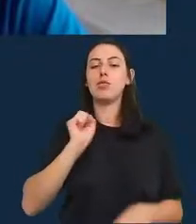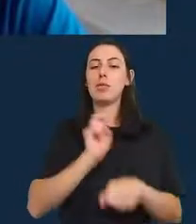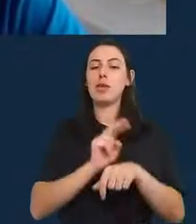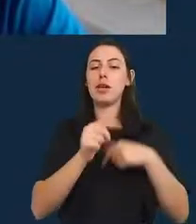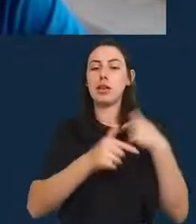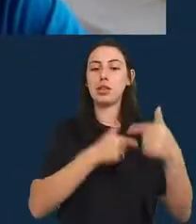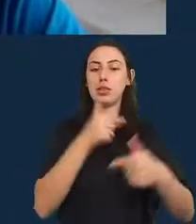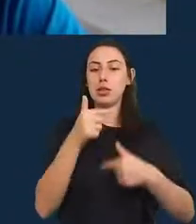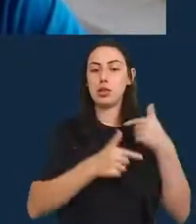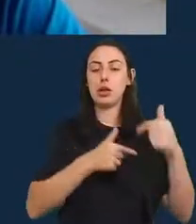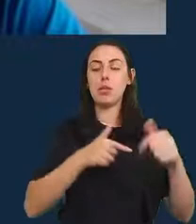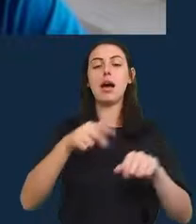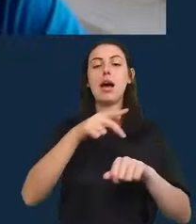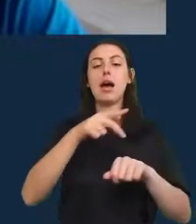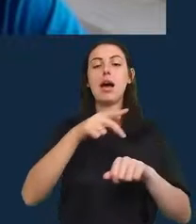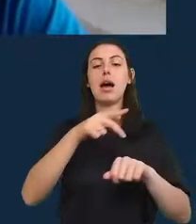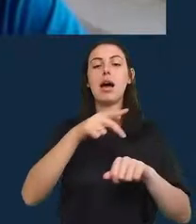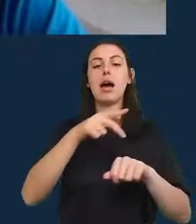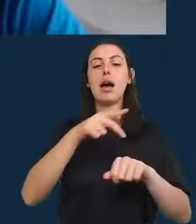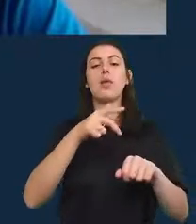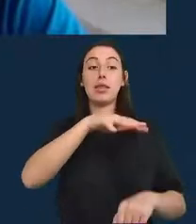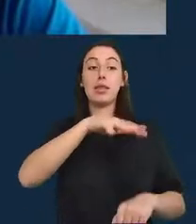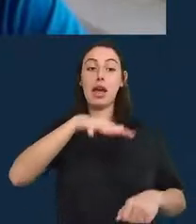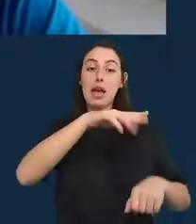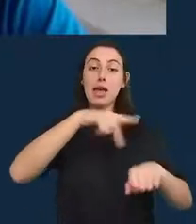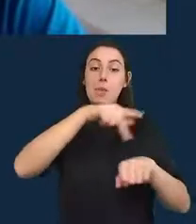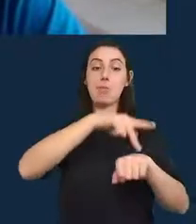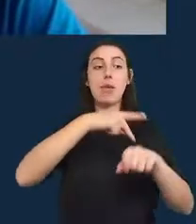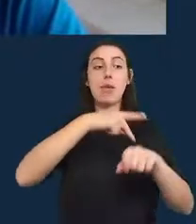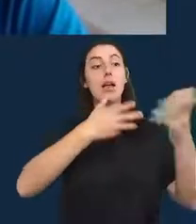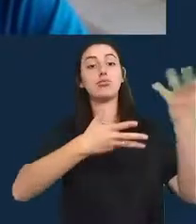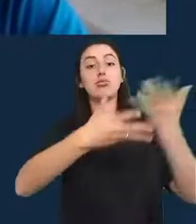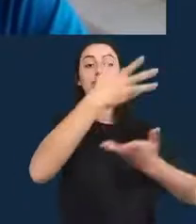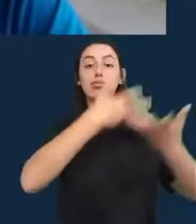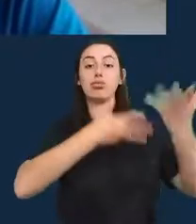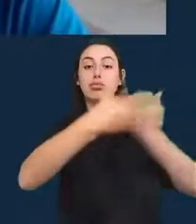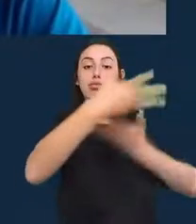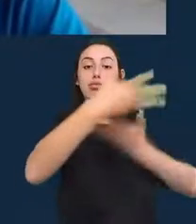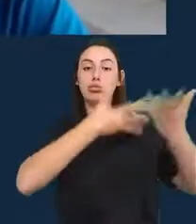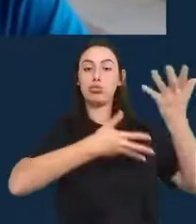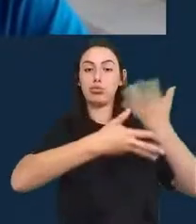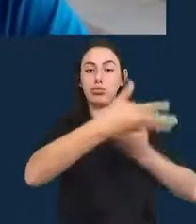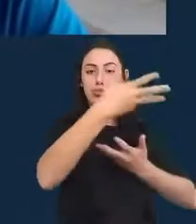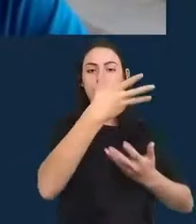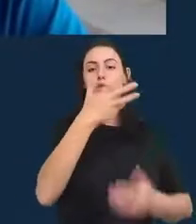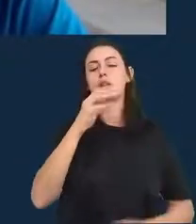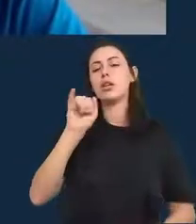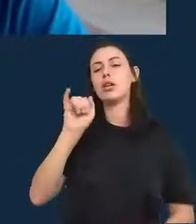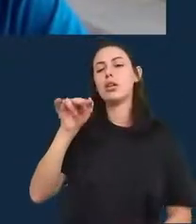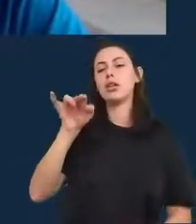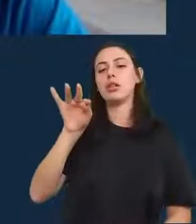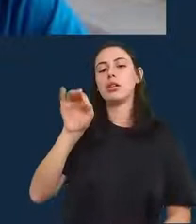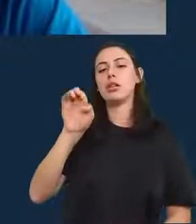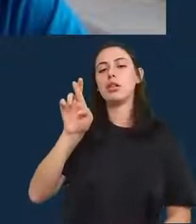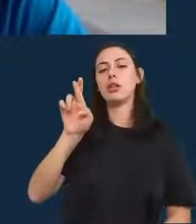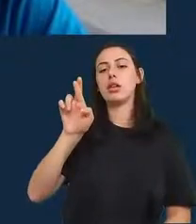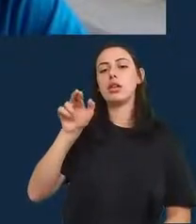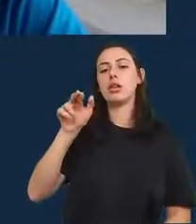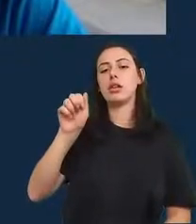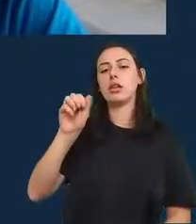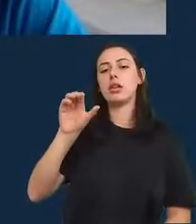internacionais, então, eu fui introduzido a esses dados comparáveis de vários países e isso me ajudou essa